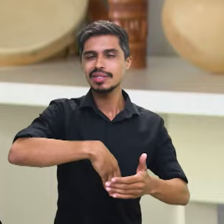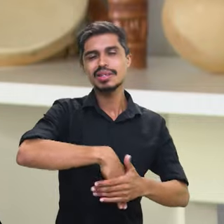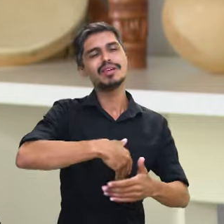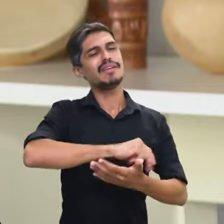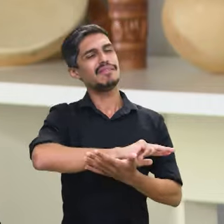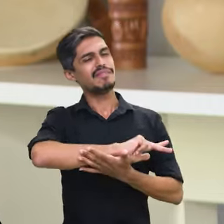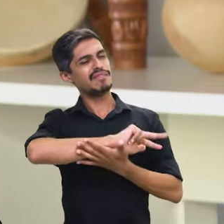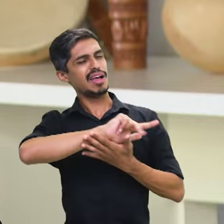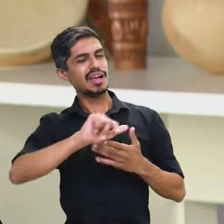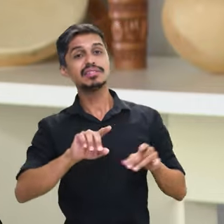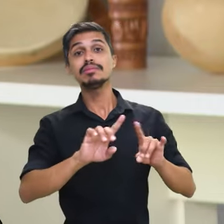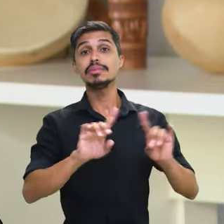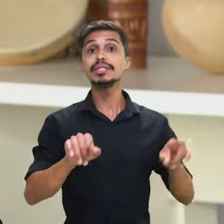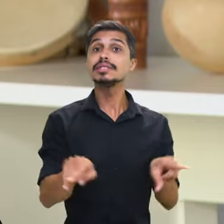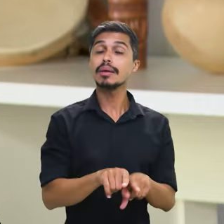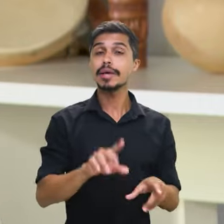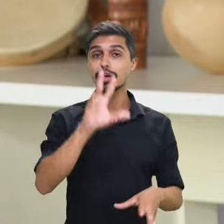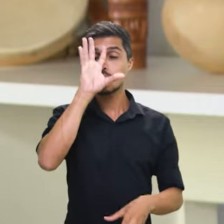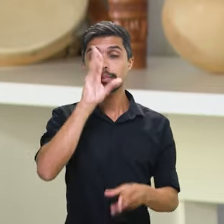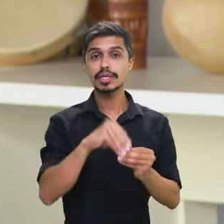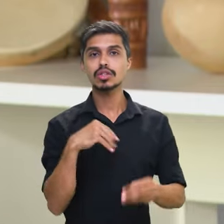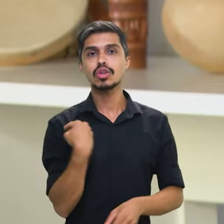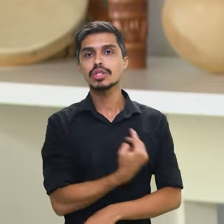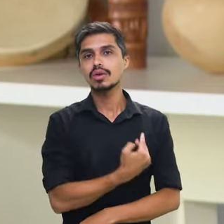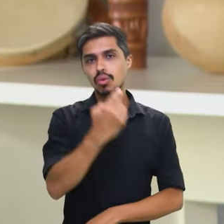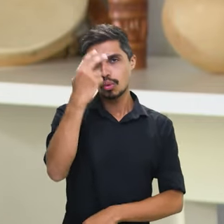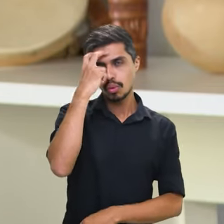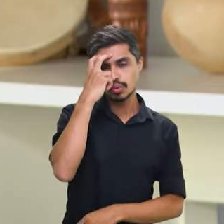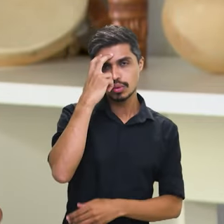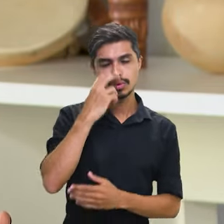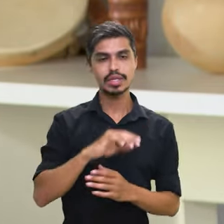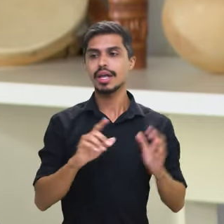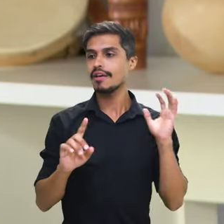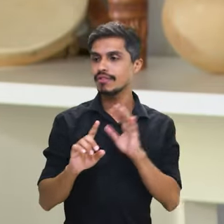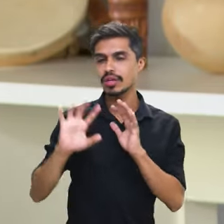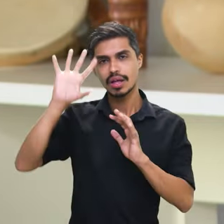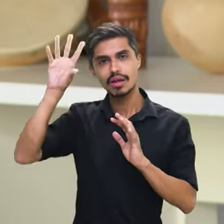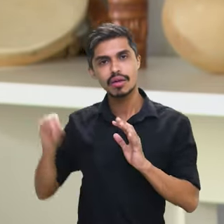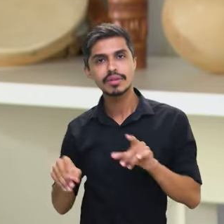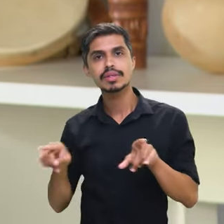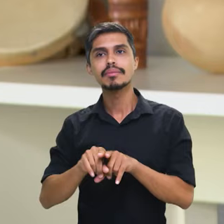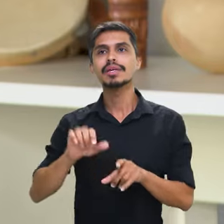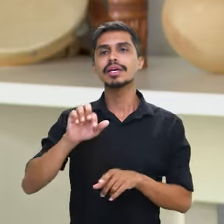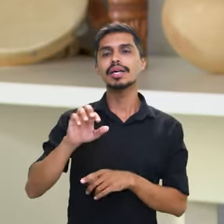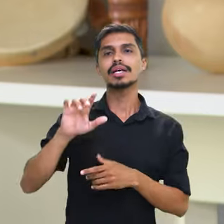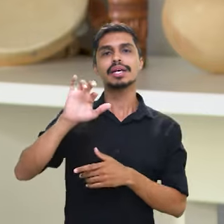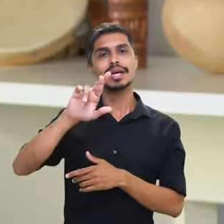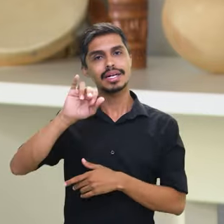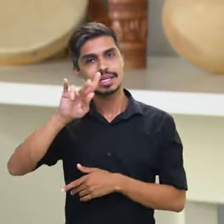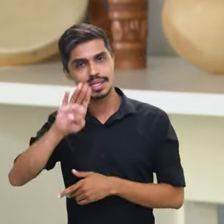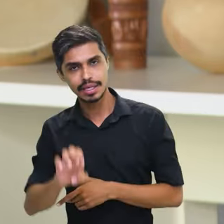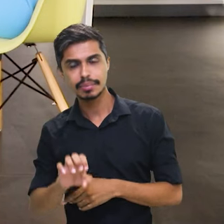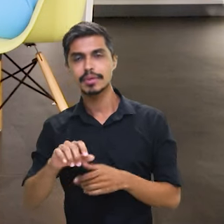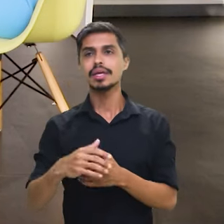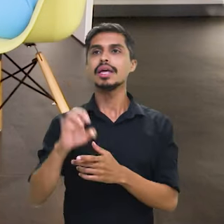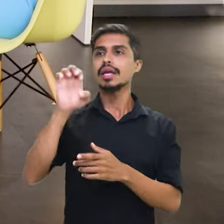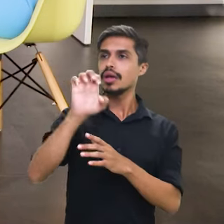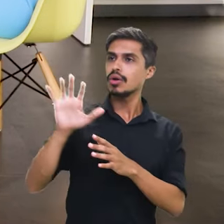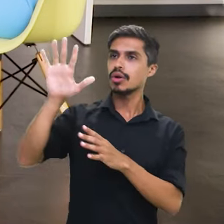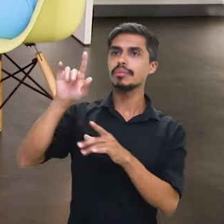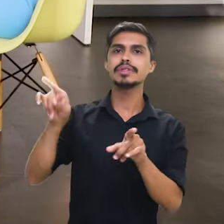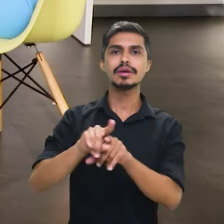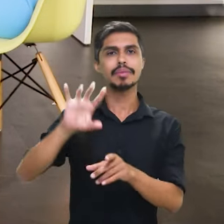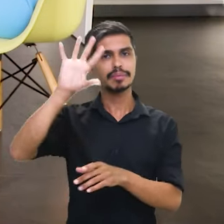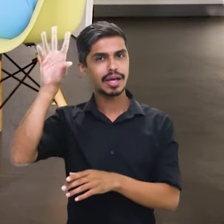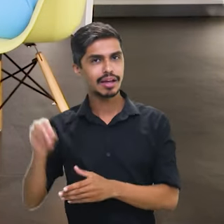grandes jogadores e tudo, também compreendam a dimensão da cultura brasileira para a América Latina, para o Caribe, para os Estados Unidos, para a Europa, para